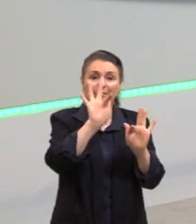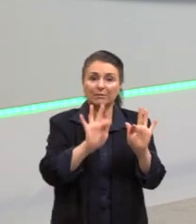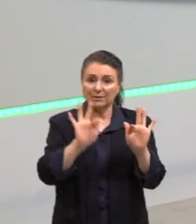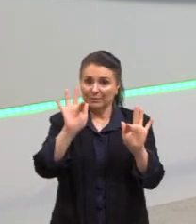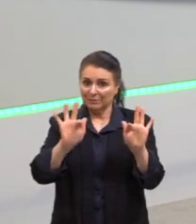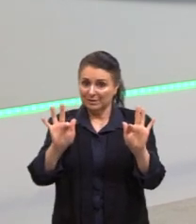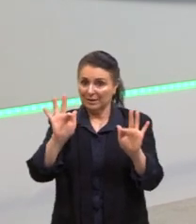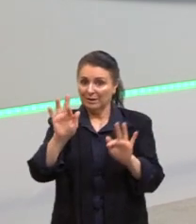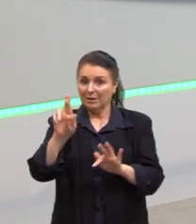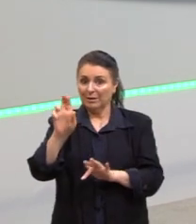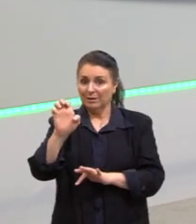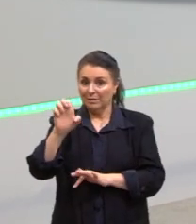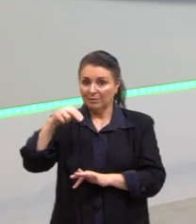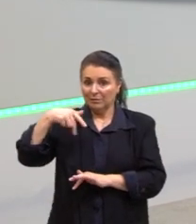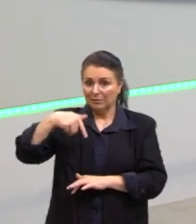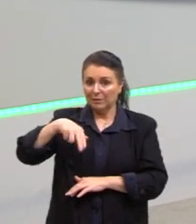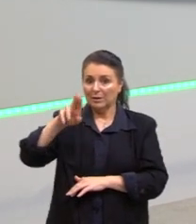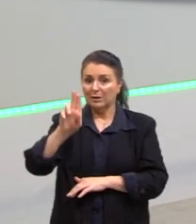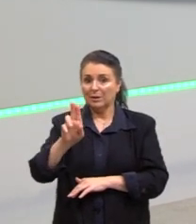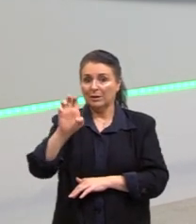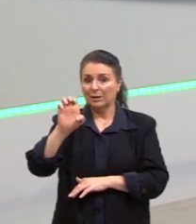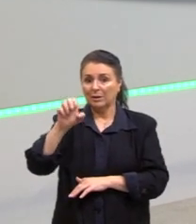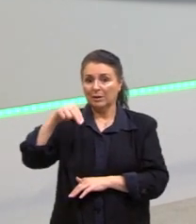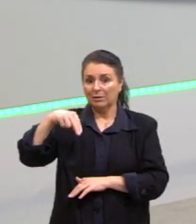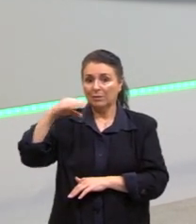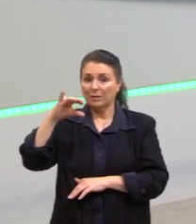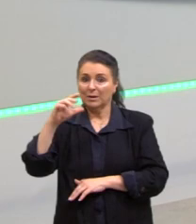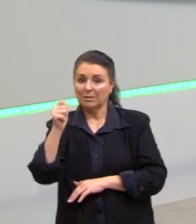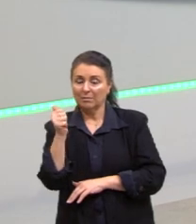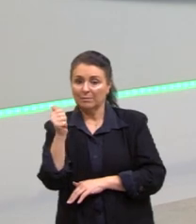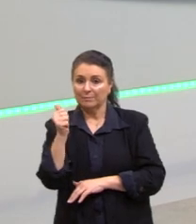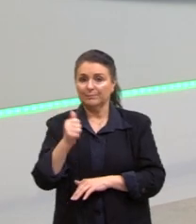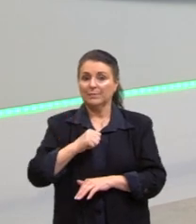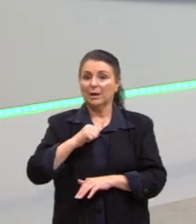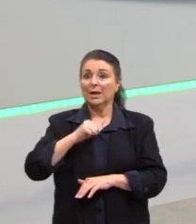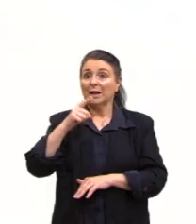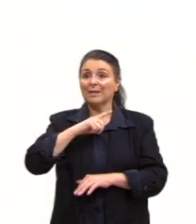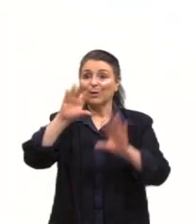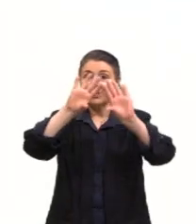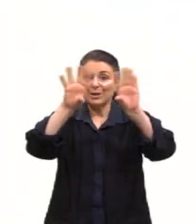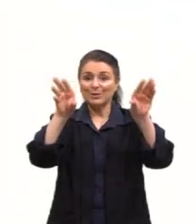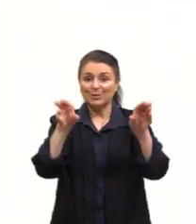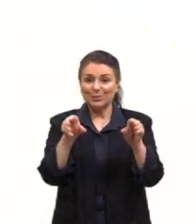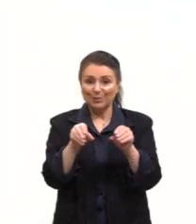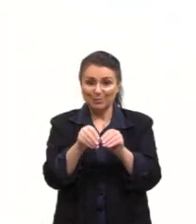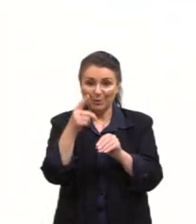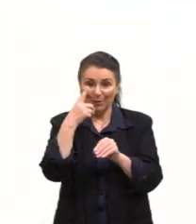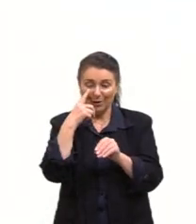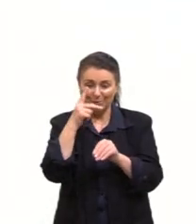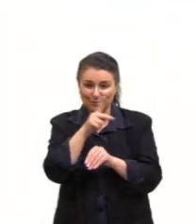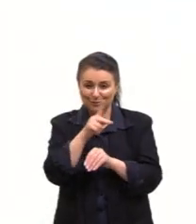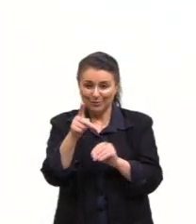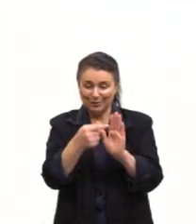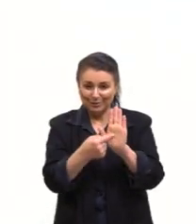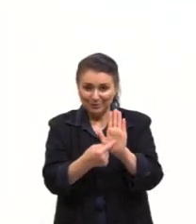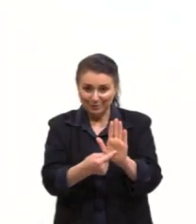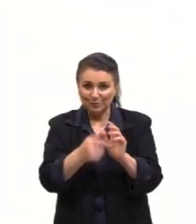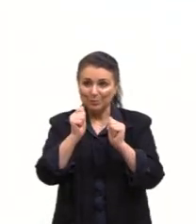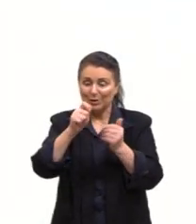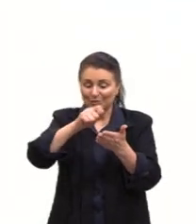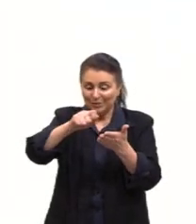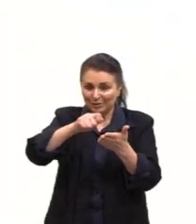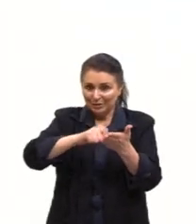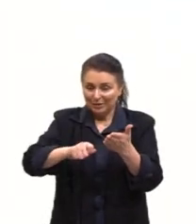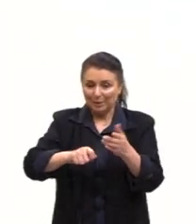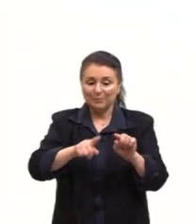né. Aqui no slide anterior da frequência, eu até deixei o resuminho ali da variável, e depois vocês podem fazer a anotação. Então,